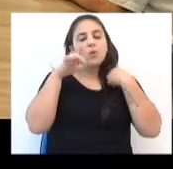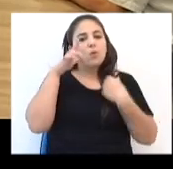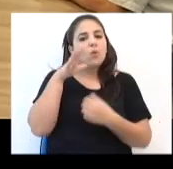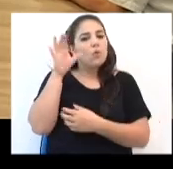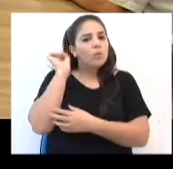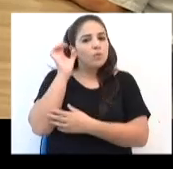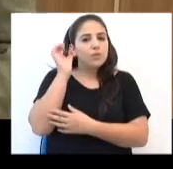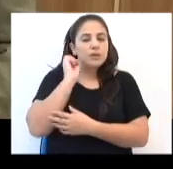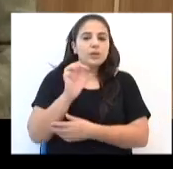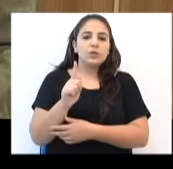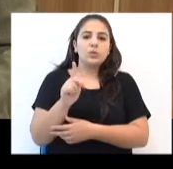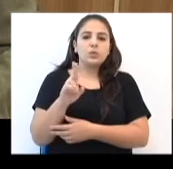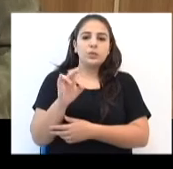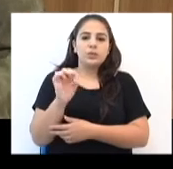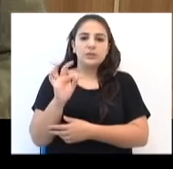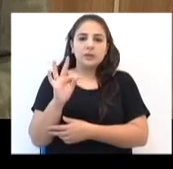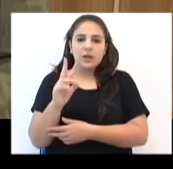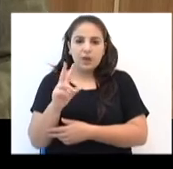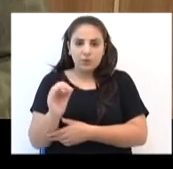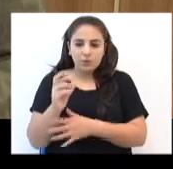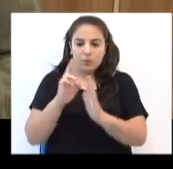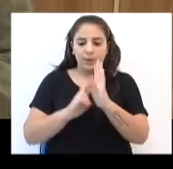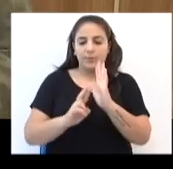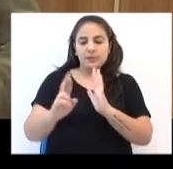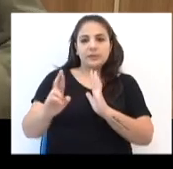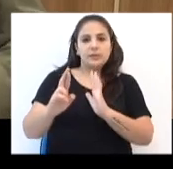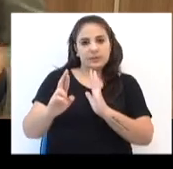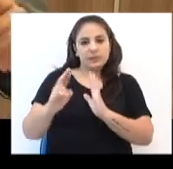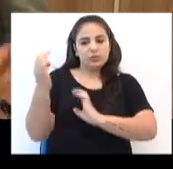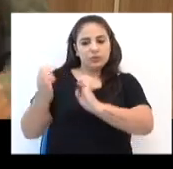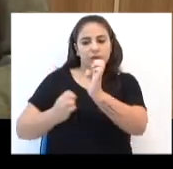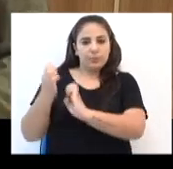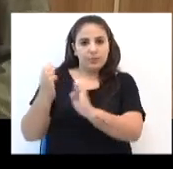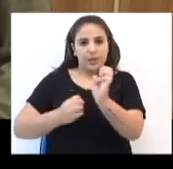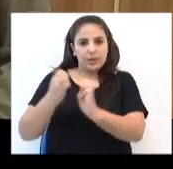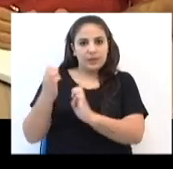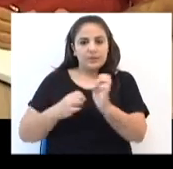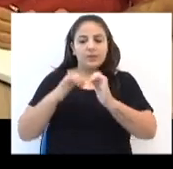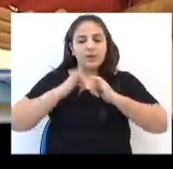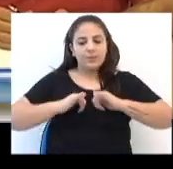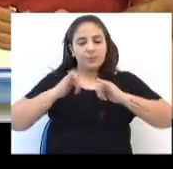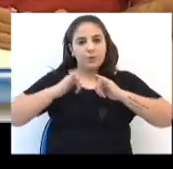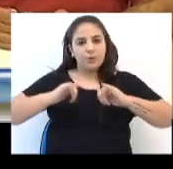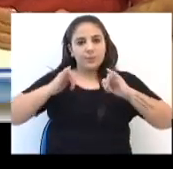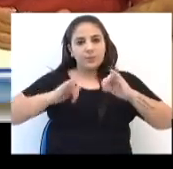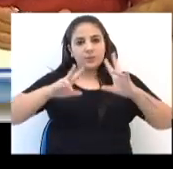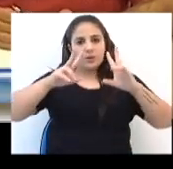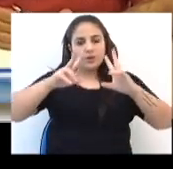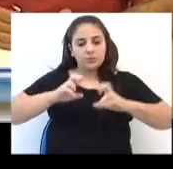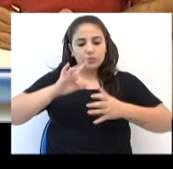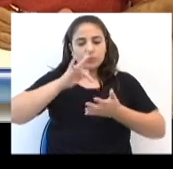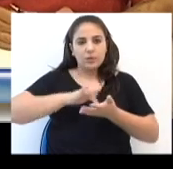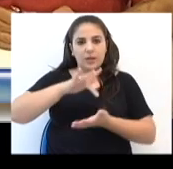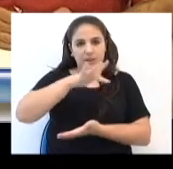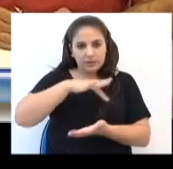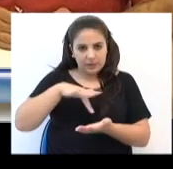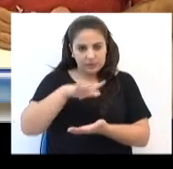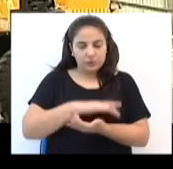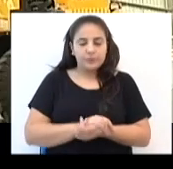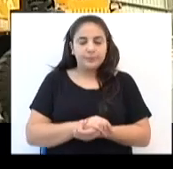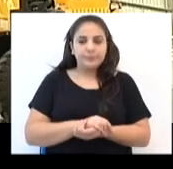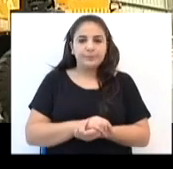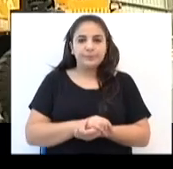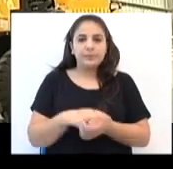ouviram de Gustavo Weber, representante da Manitowoc na América Latina, as informações sobre a atual situação.